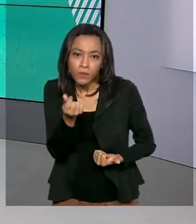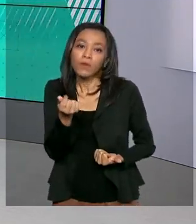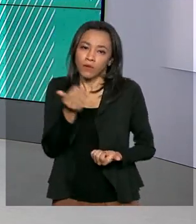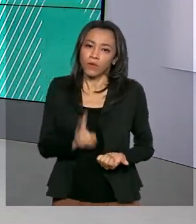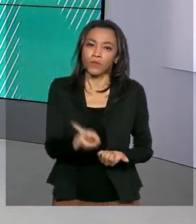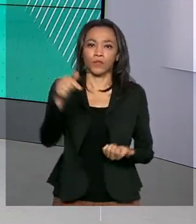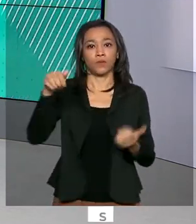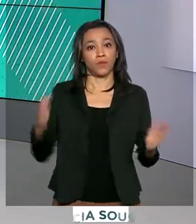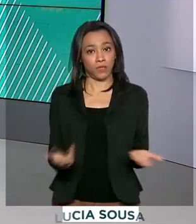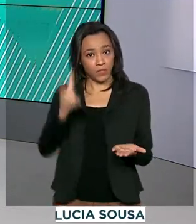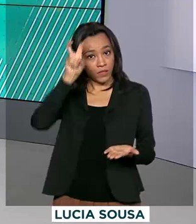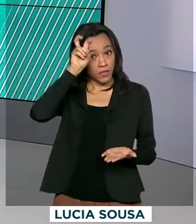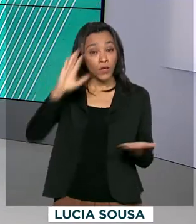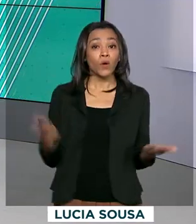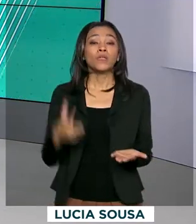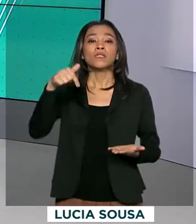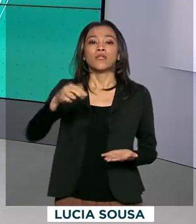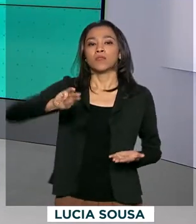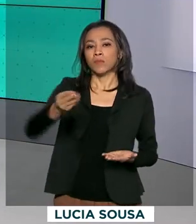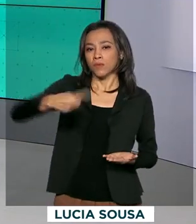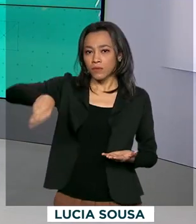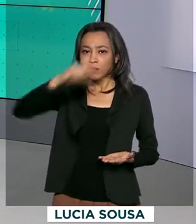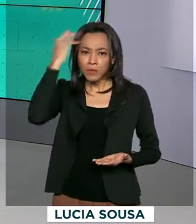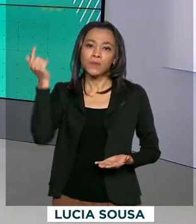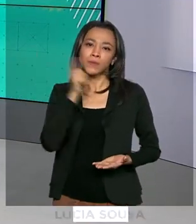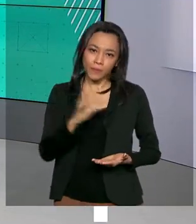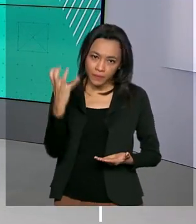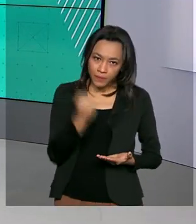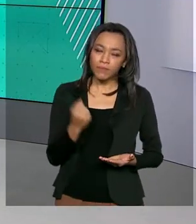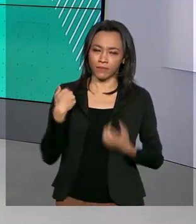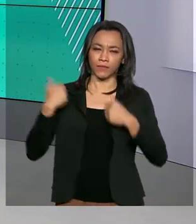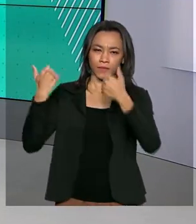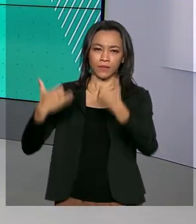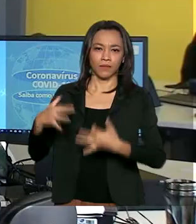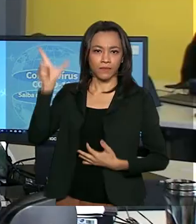Sete milhões de pessoas recebem hoje o benefício. Maurício de Almeida tem as informações.